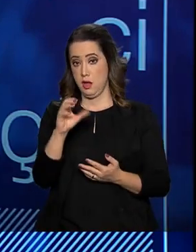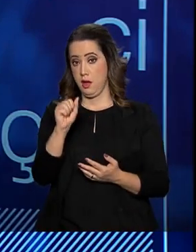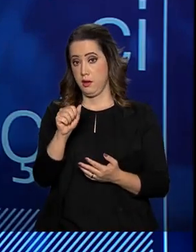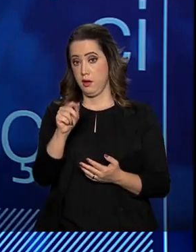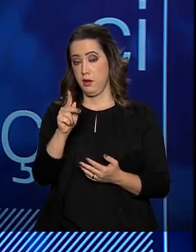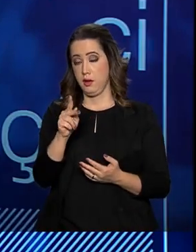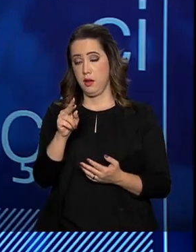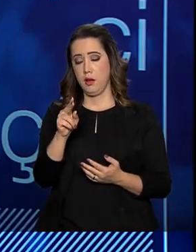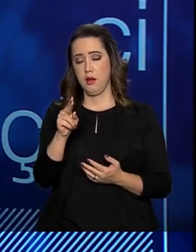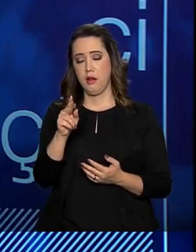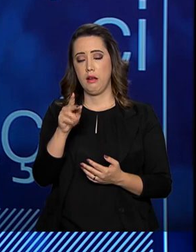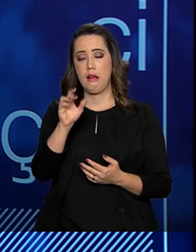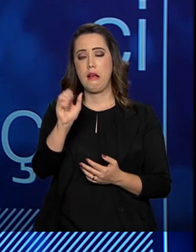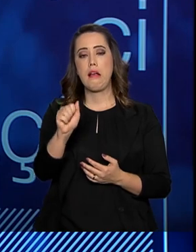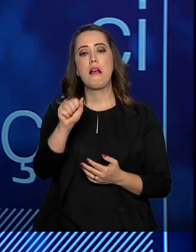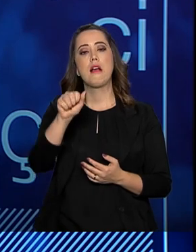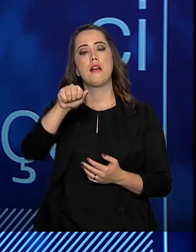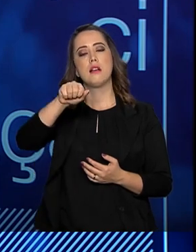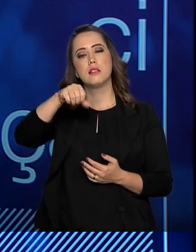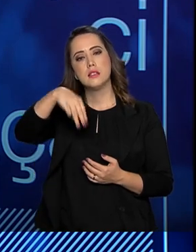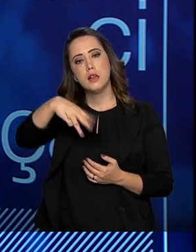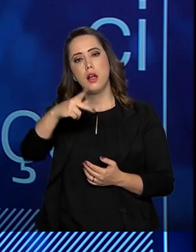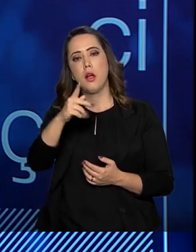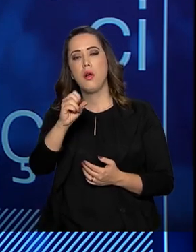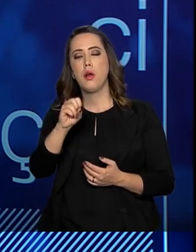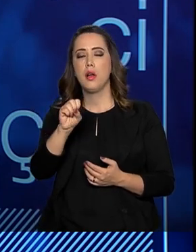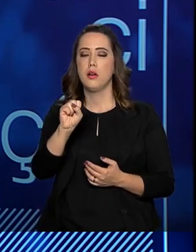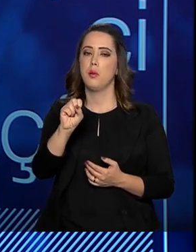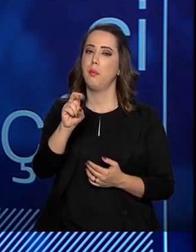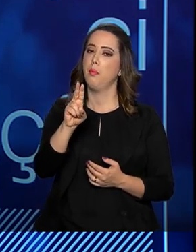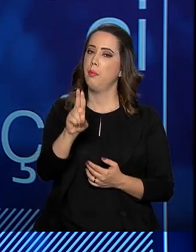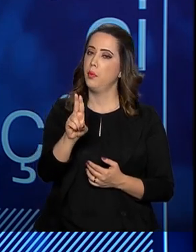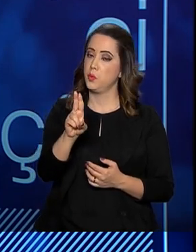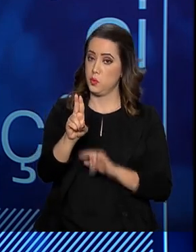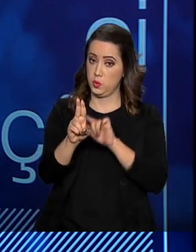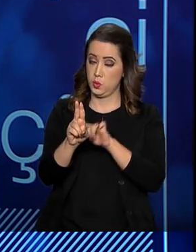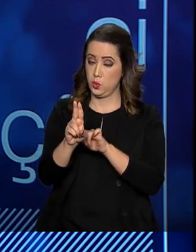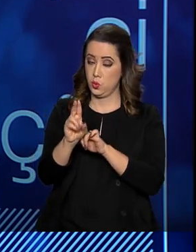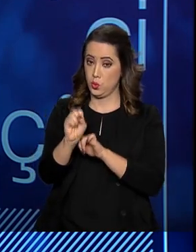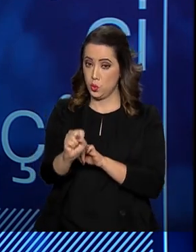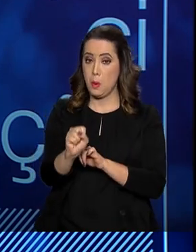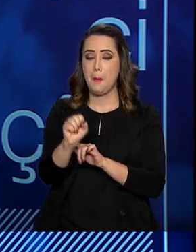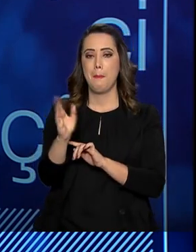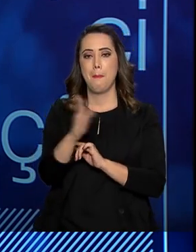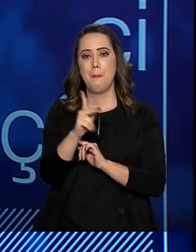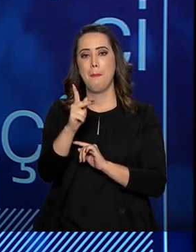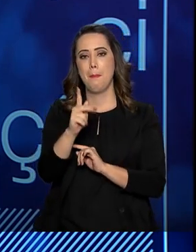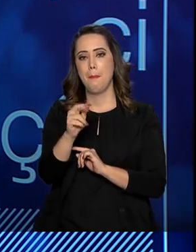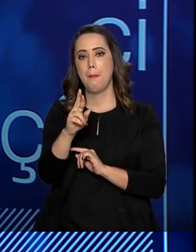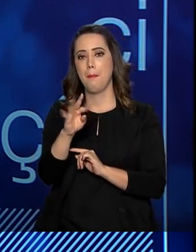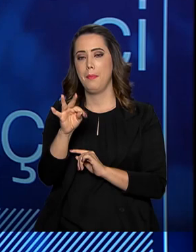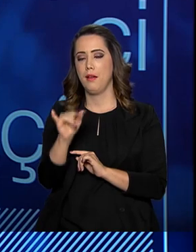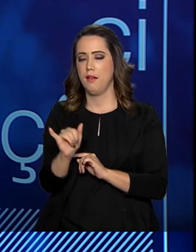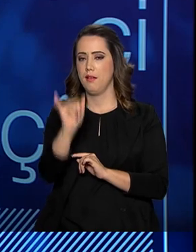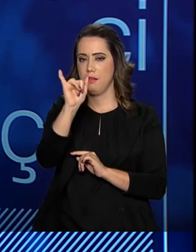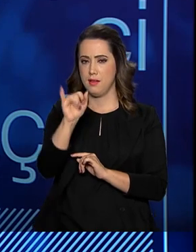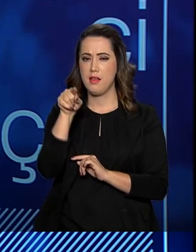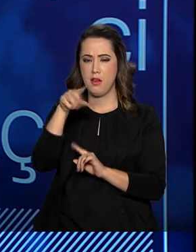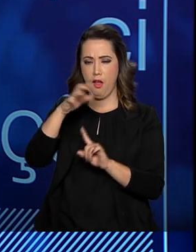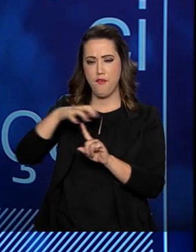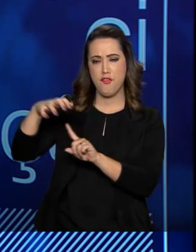do mundo, presente em mais de 30 países, onde as pessoas que participam são engajadas e acompanham.